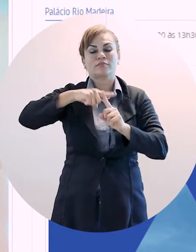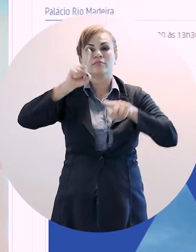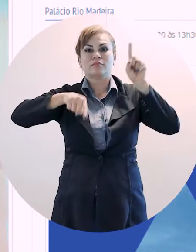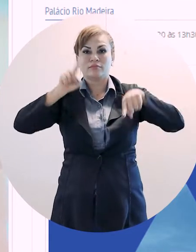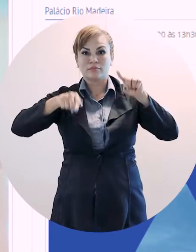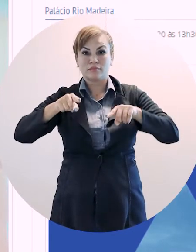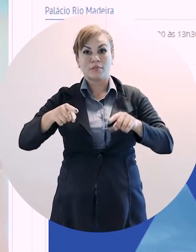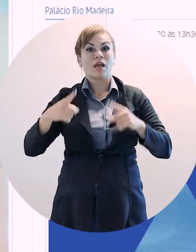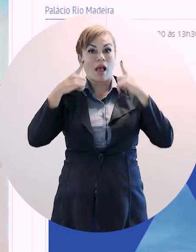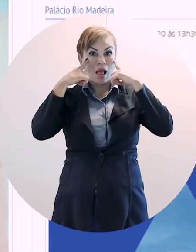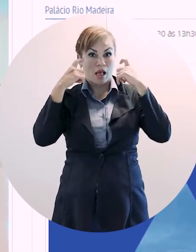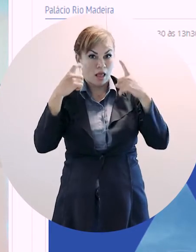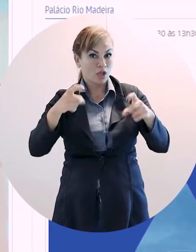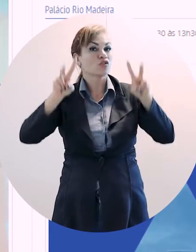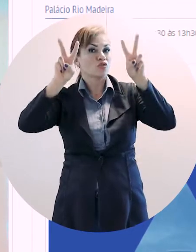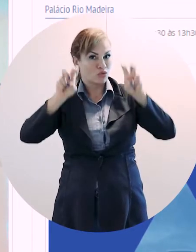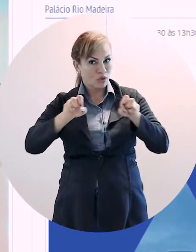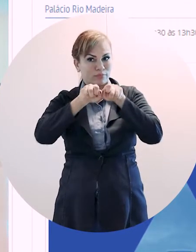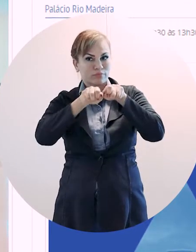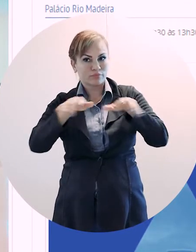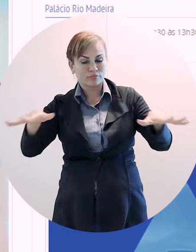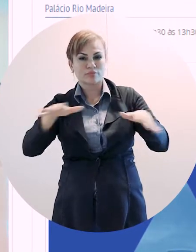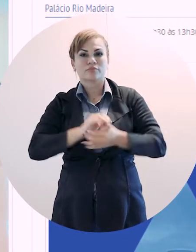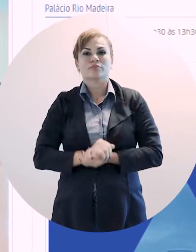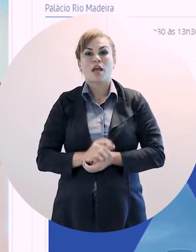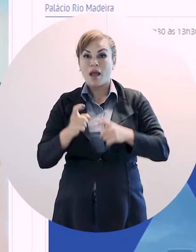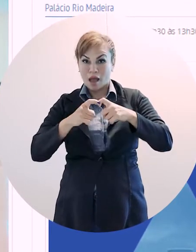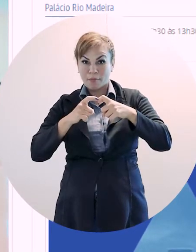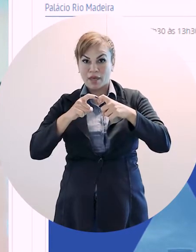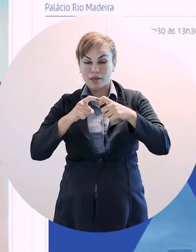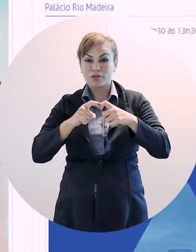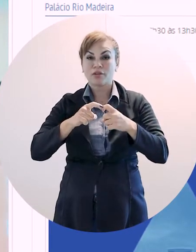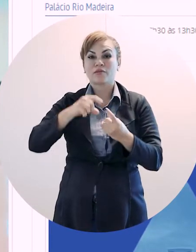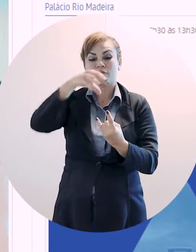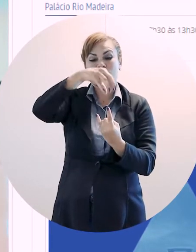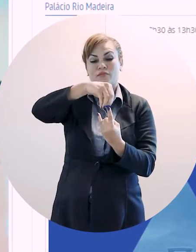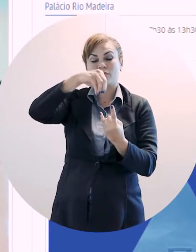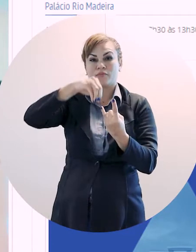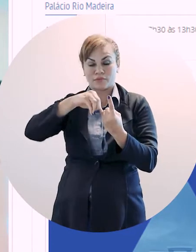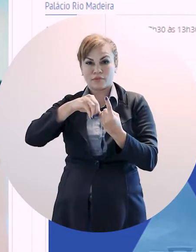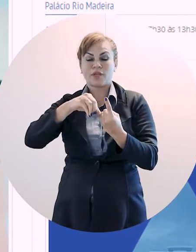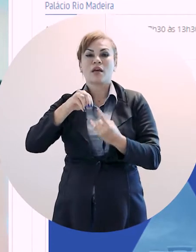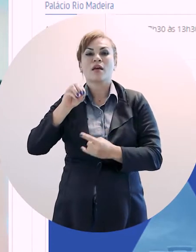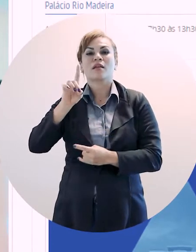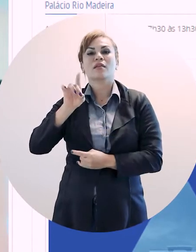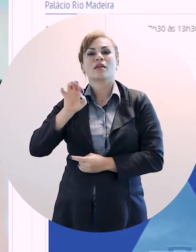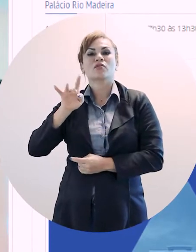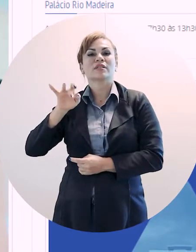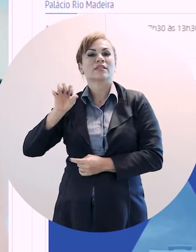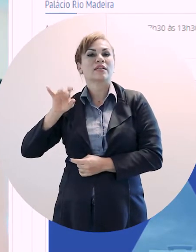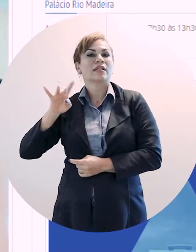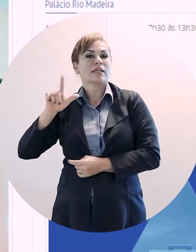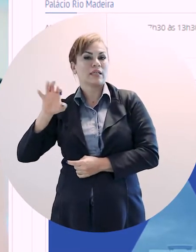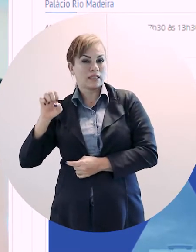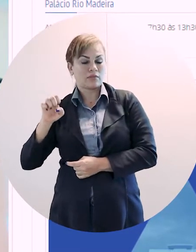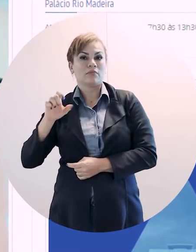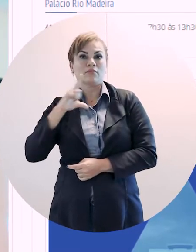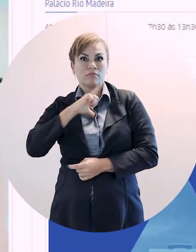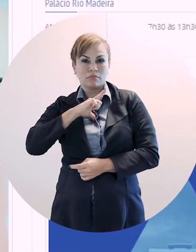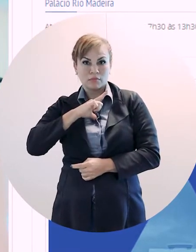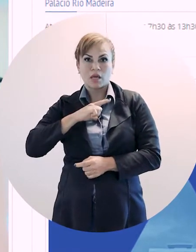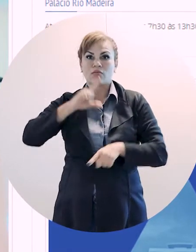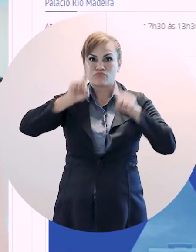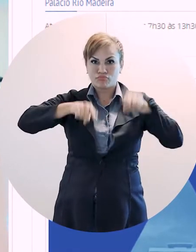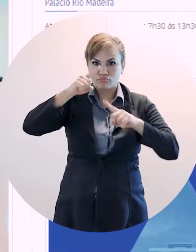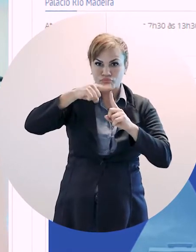durante transmissão ao vivo. A virologista da Fiocruz, Deuzilene Dalacqua, explicou que o vírus possui uma variante